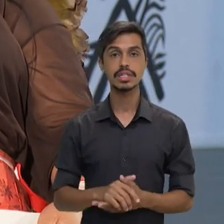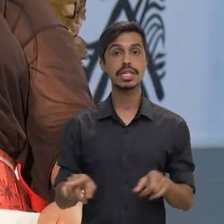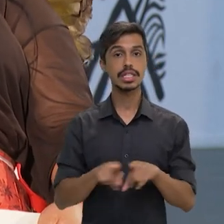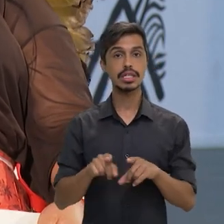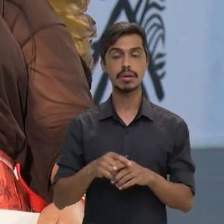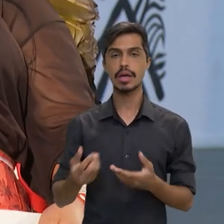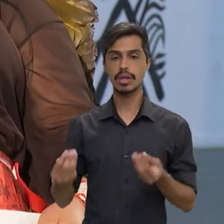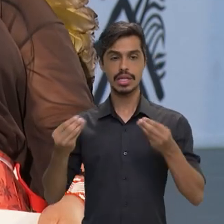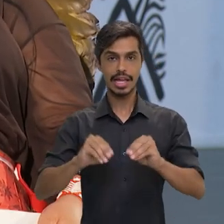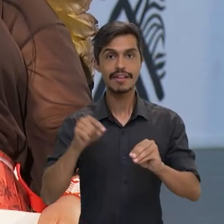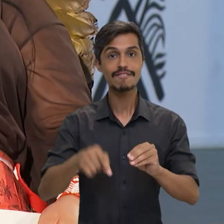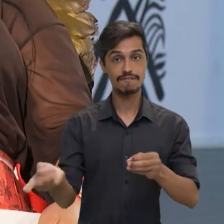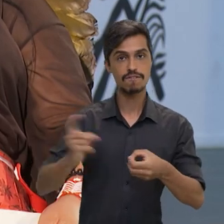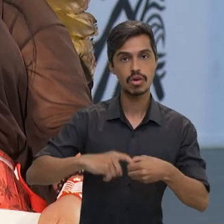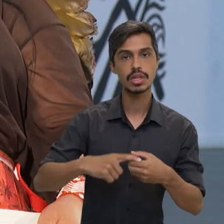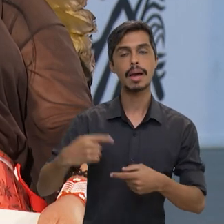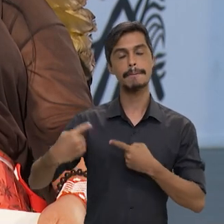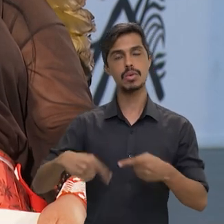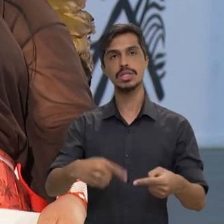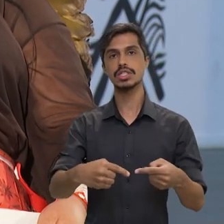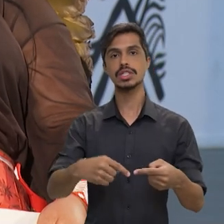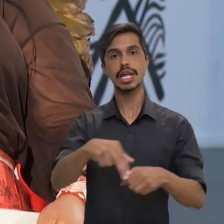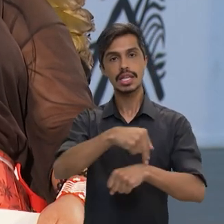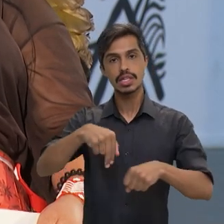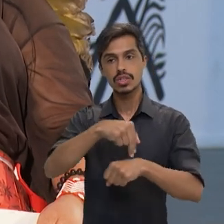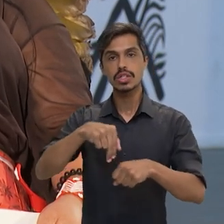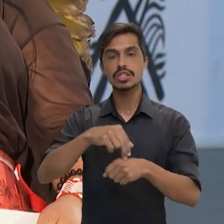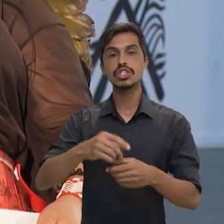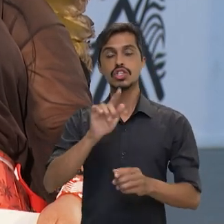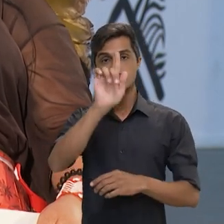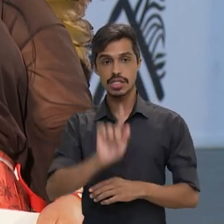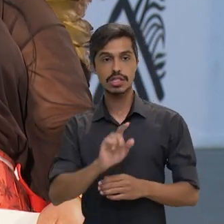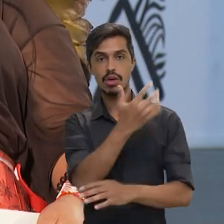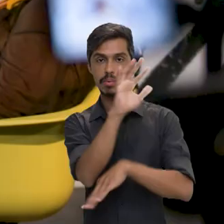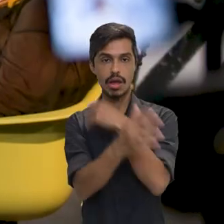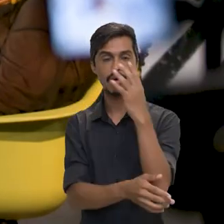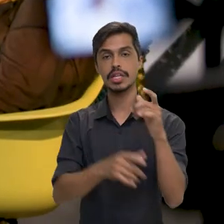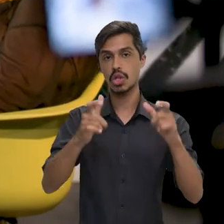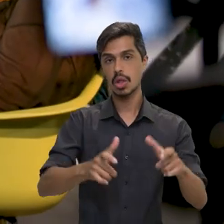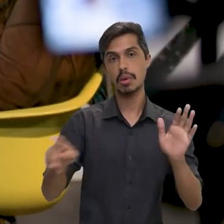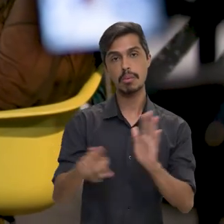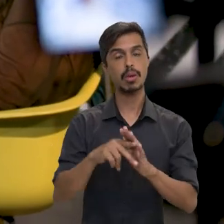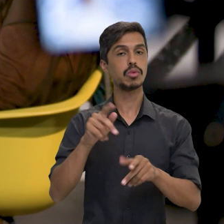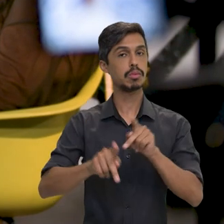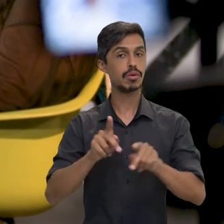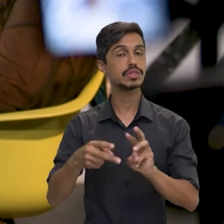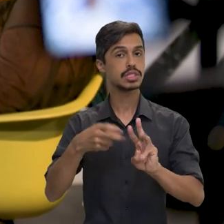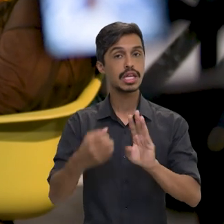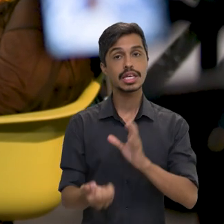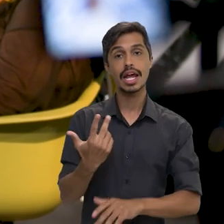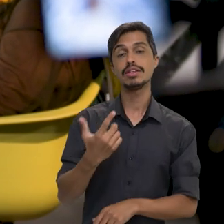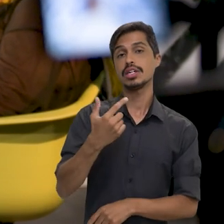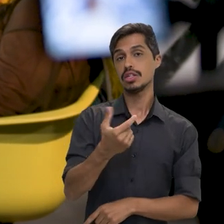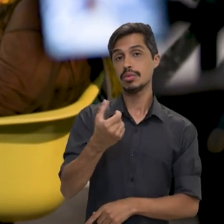a reinstalação da Penegate, né? Que é a Política Nacional de Gestão Ambiental e Territorial das Terras Indígenas. Que foi